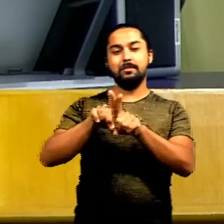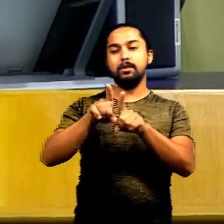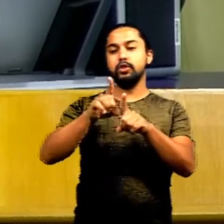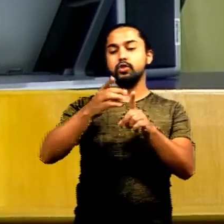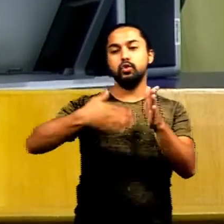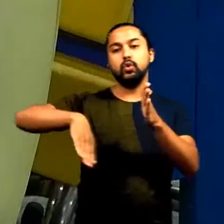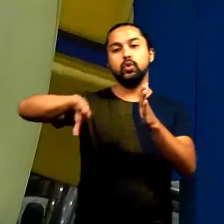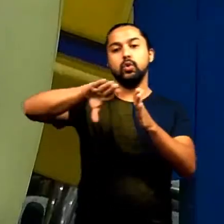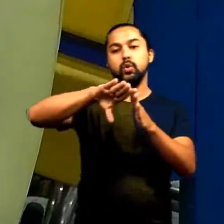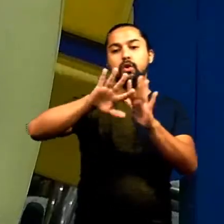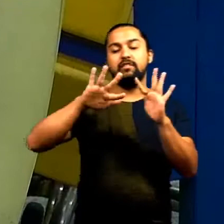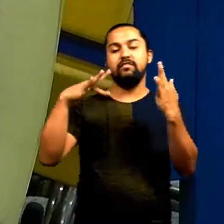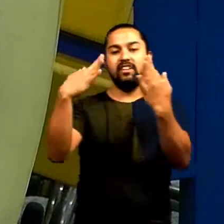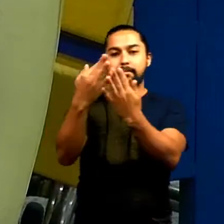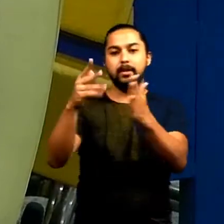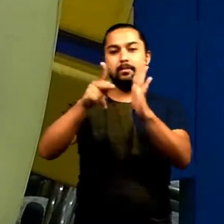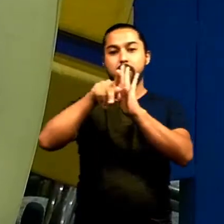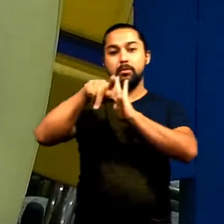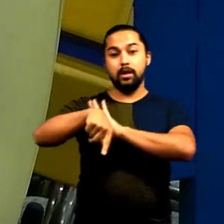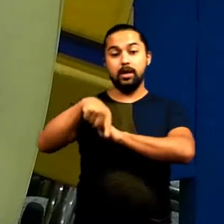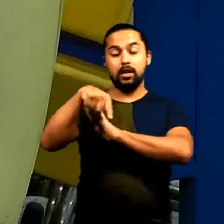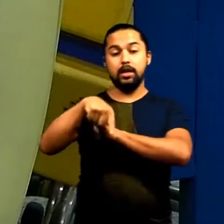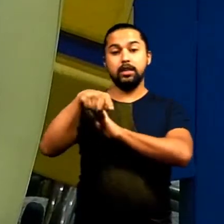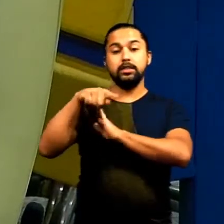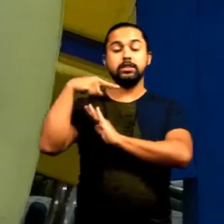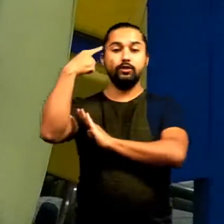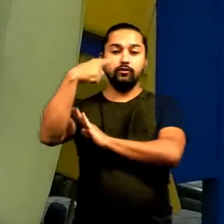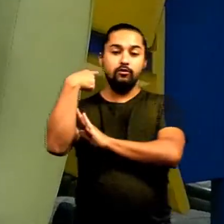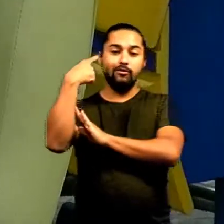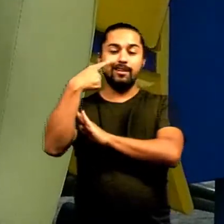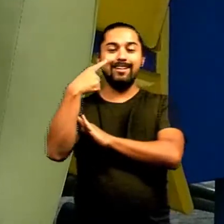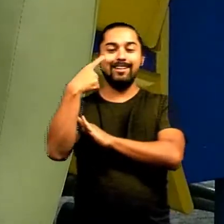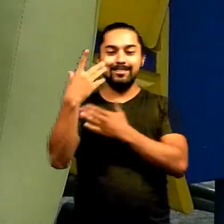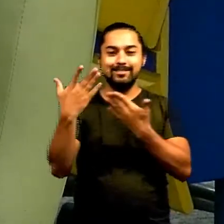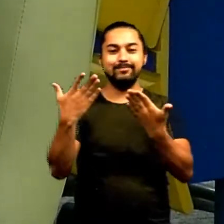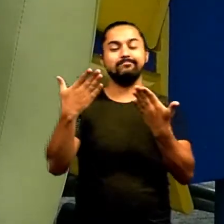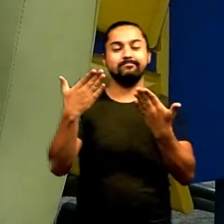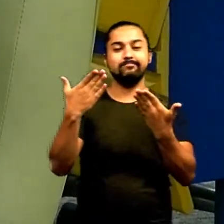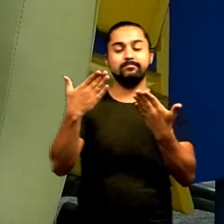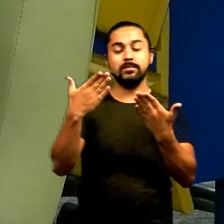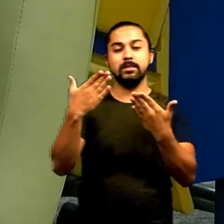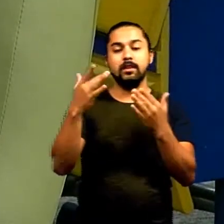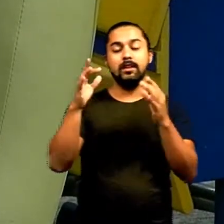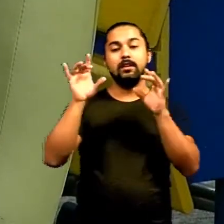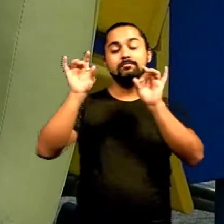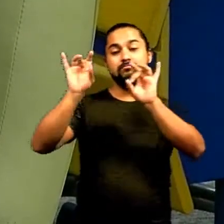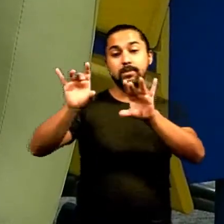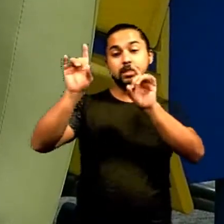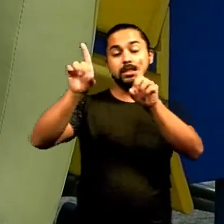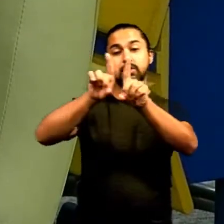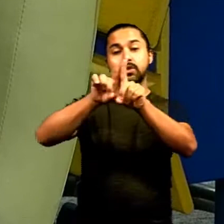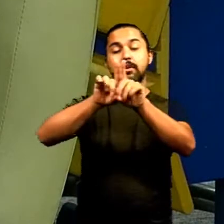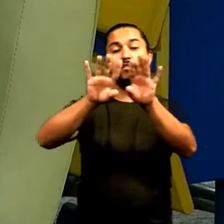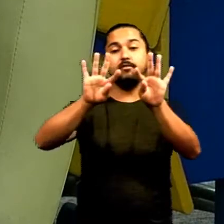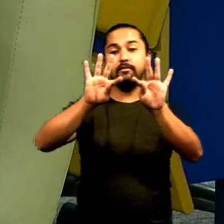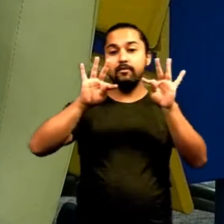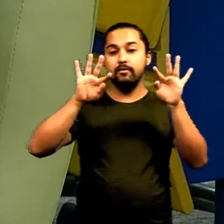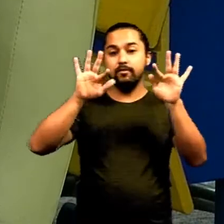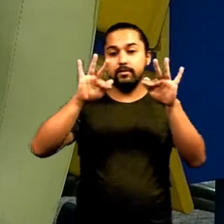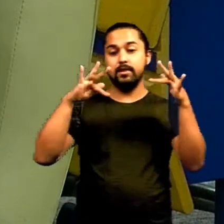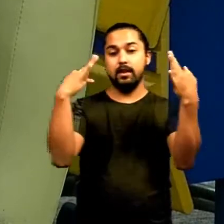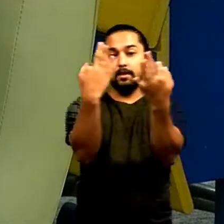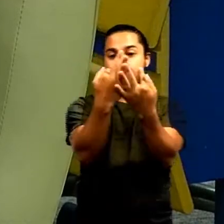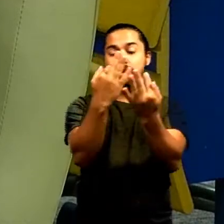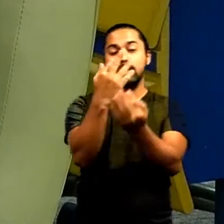a família da advocacia goianiense, goiana, na verdade, que está enlutada, em especial as famílias